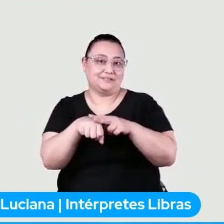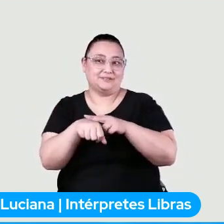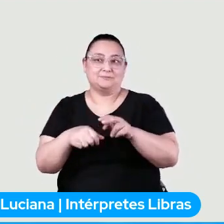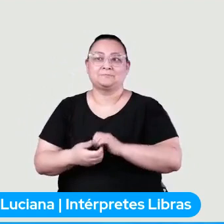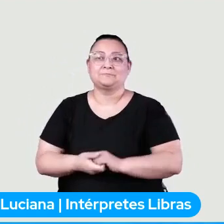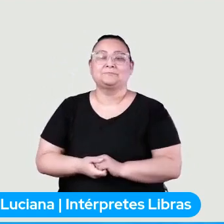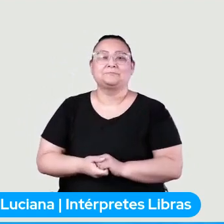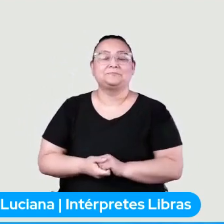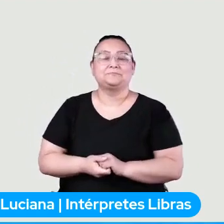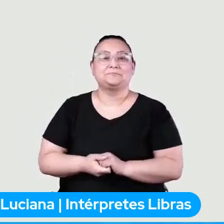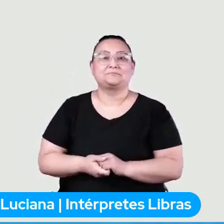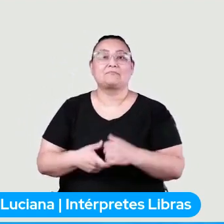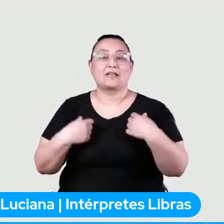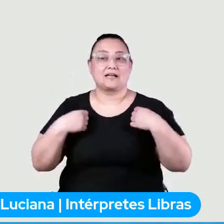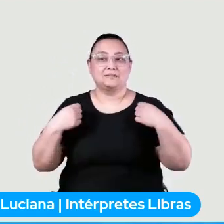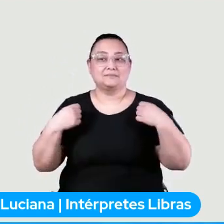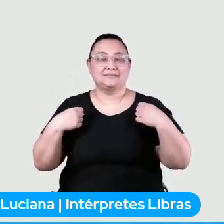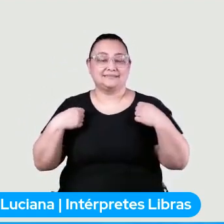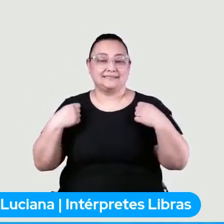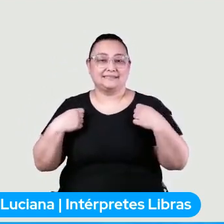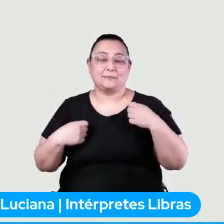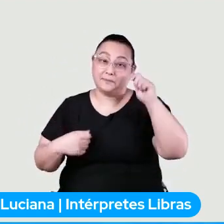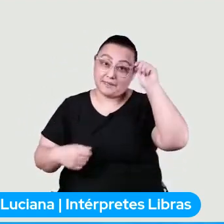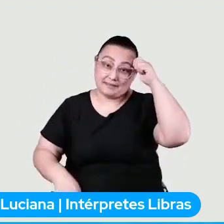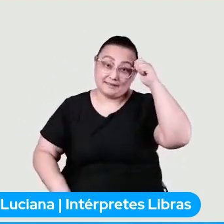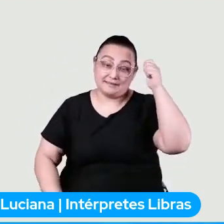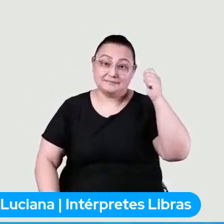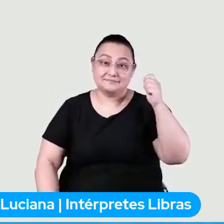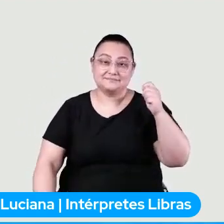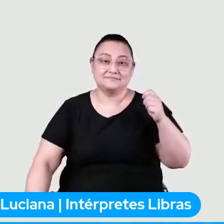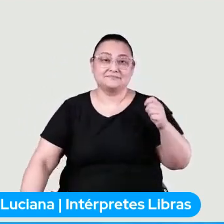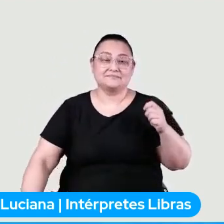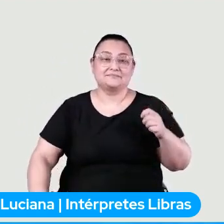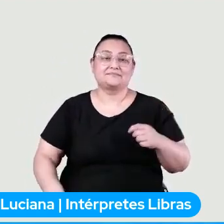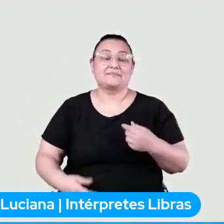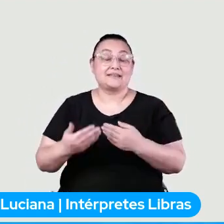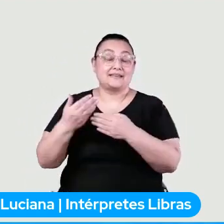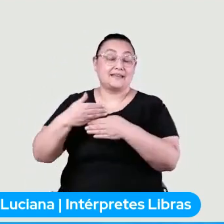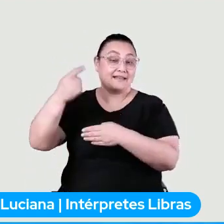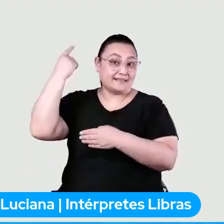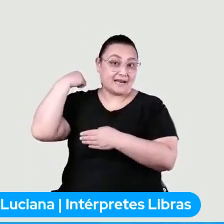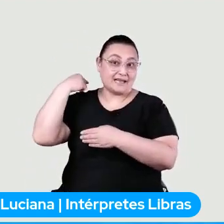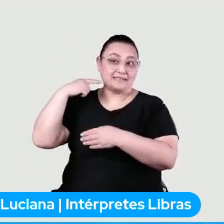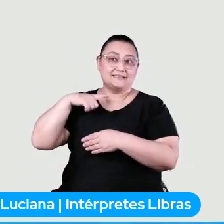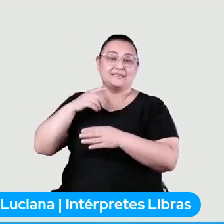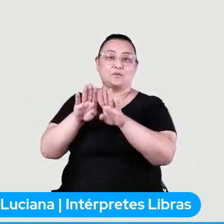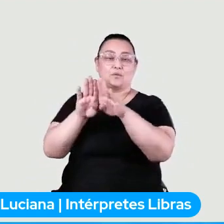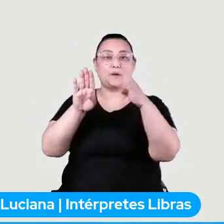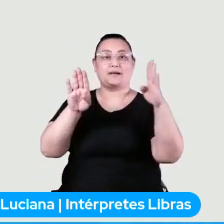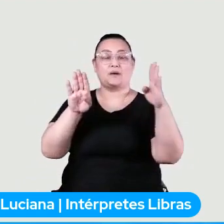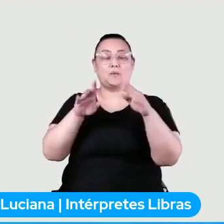Tô com a camiseta preta, e atrás de mim tem um guarda-roupa.